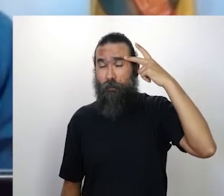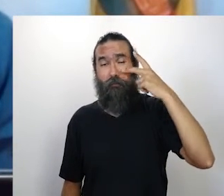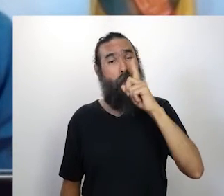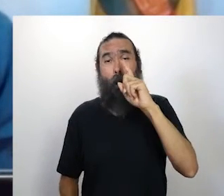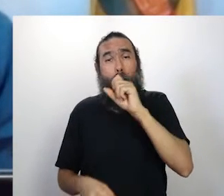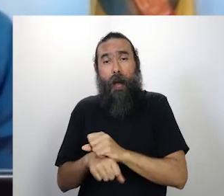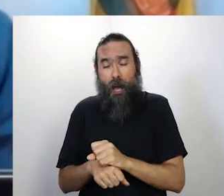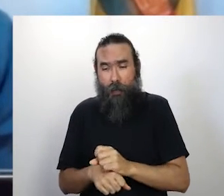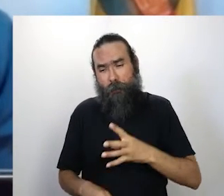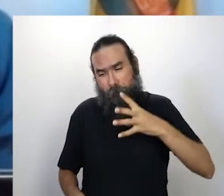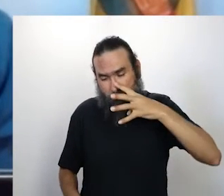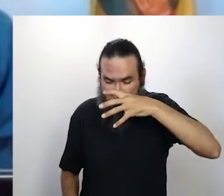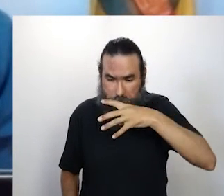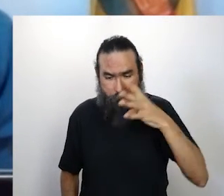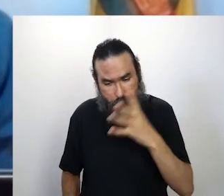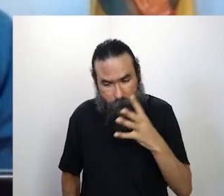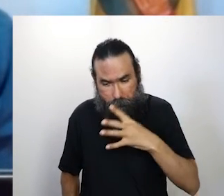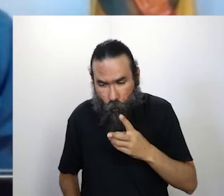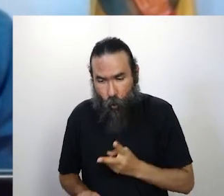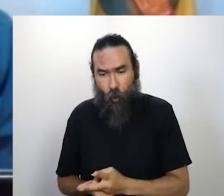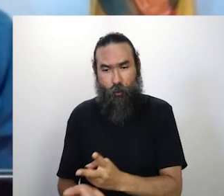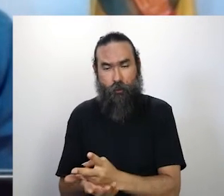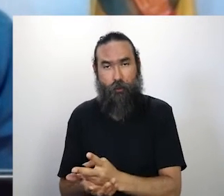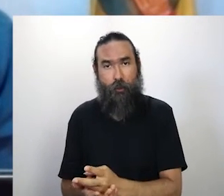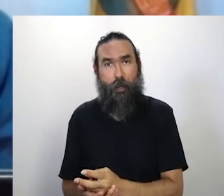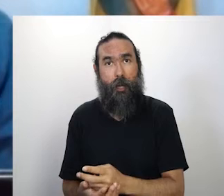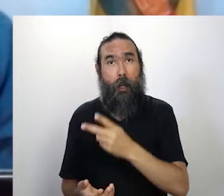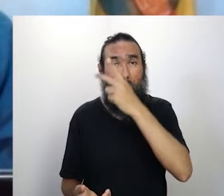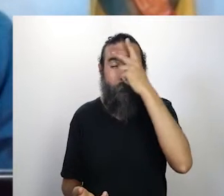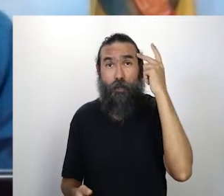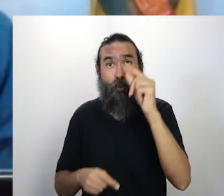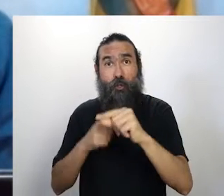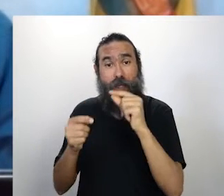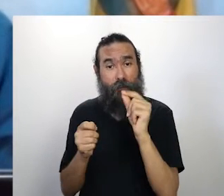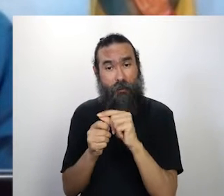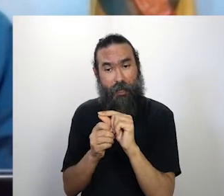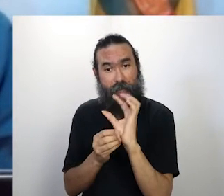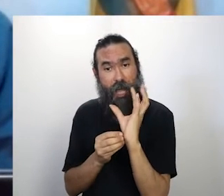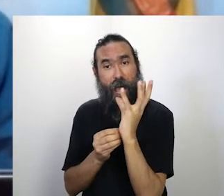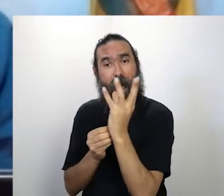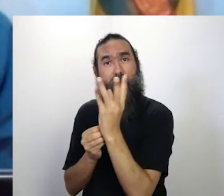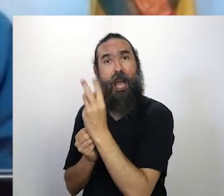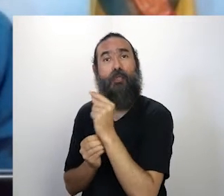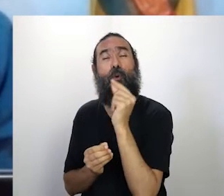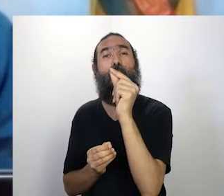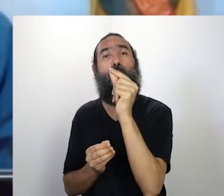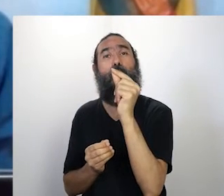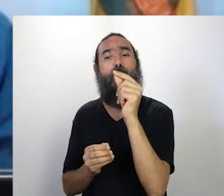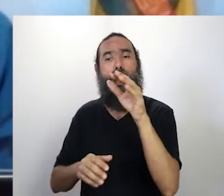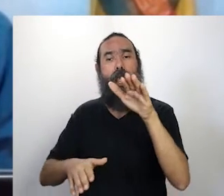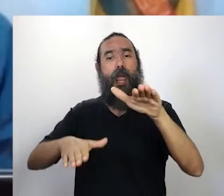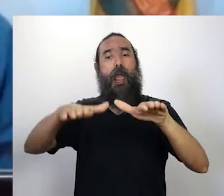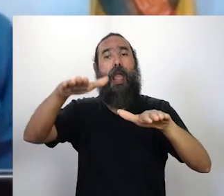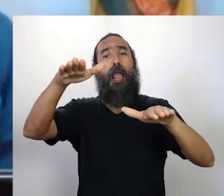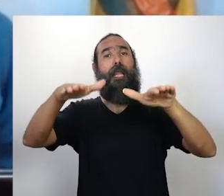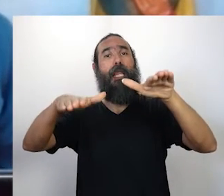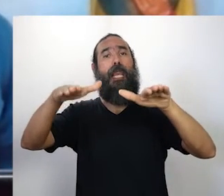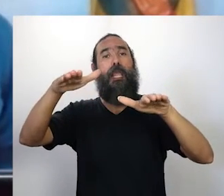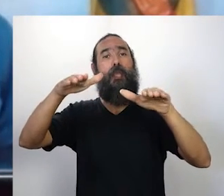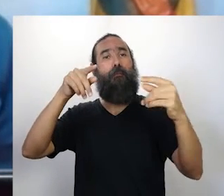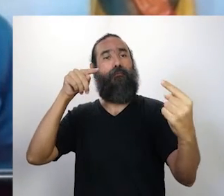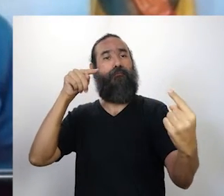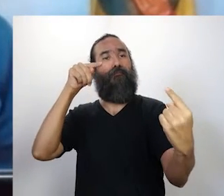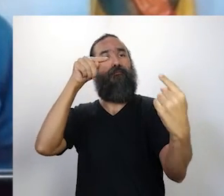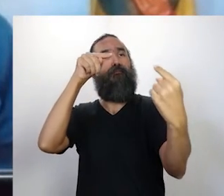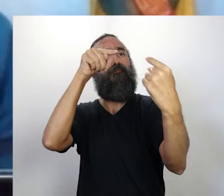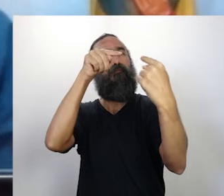movimento de quem faz arte é um movimento quase que sempre harmônico e busca uma relação terna com todas